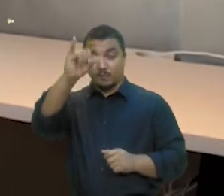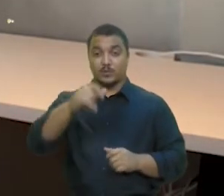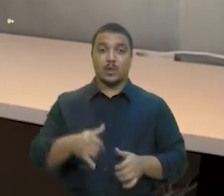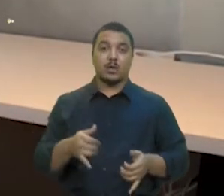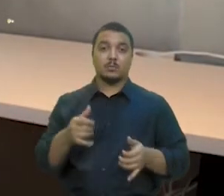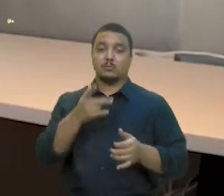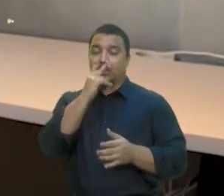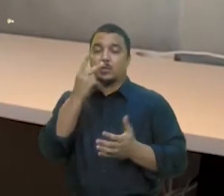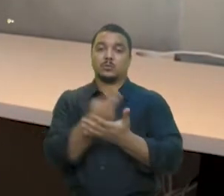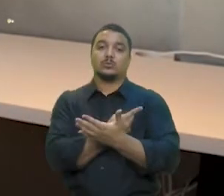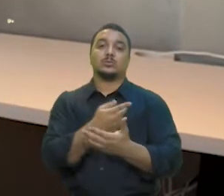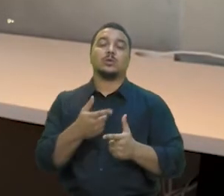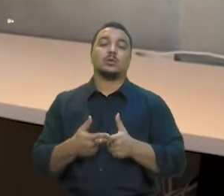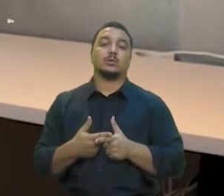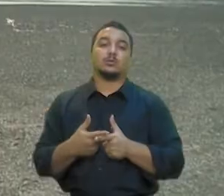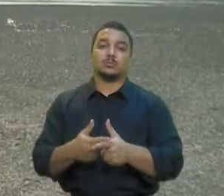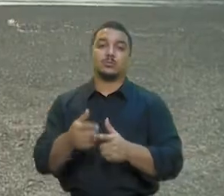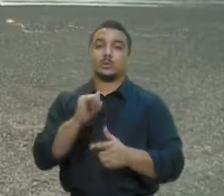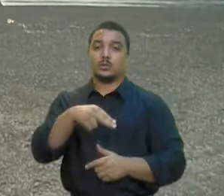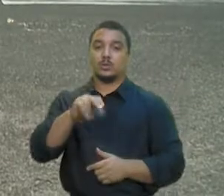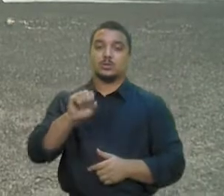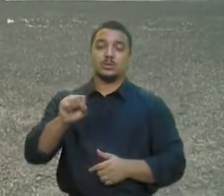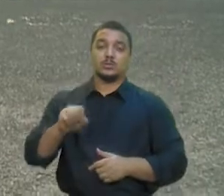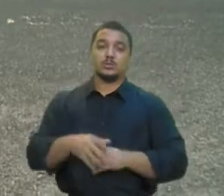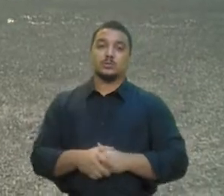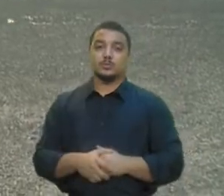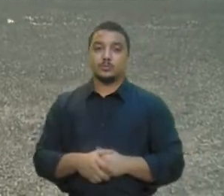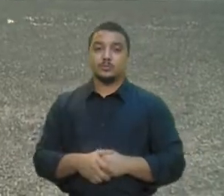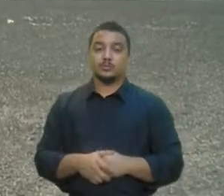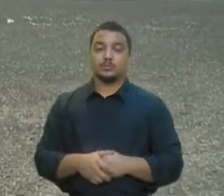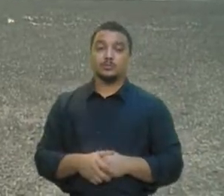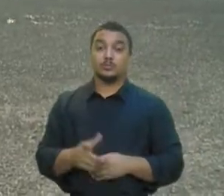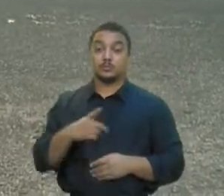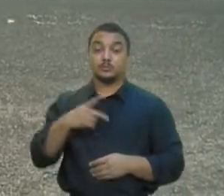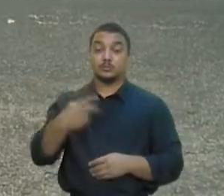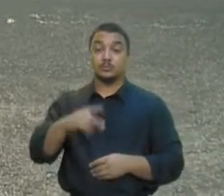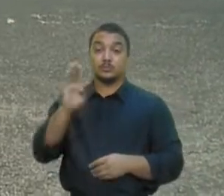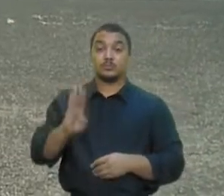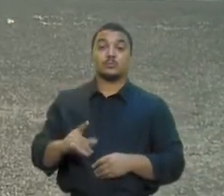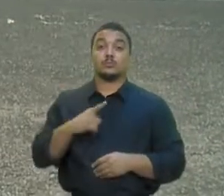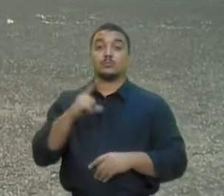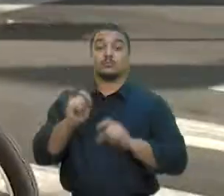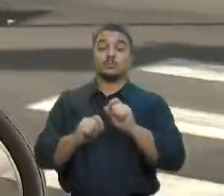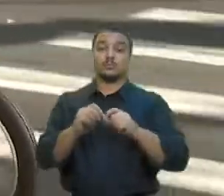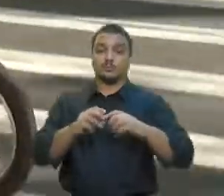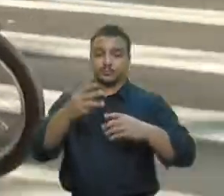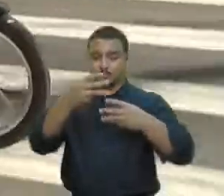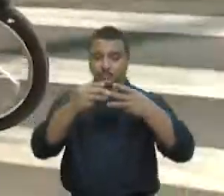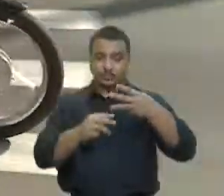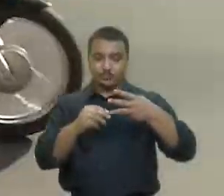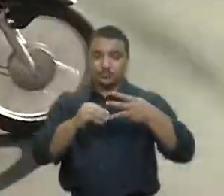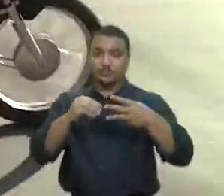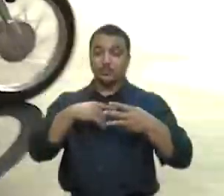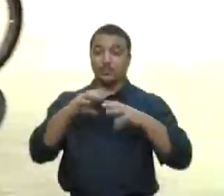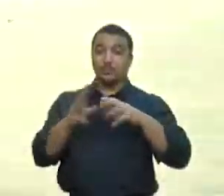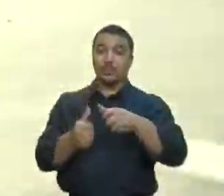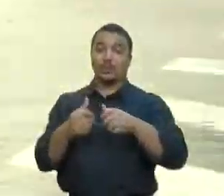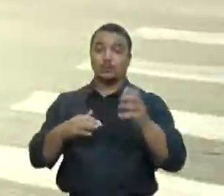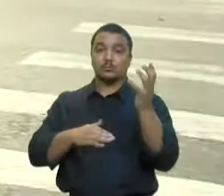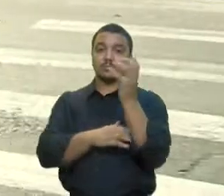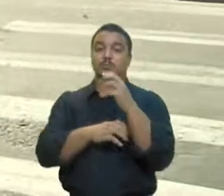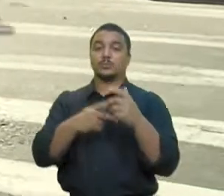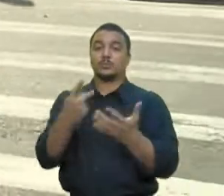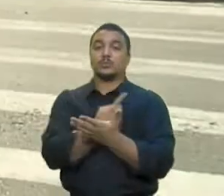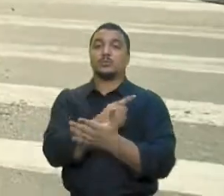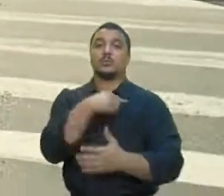ocorre no INSS. O Brasil ocupa o terceiro lugar no mundo em mortes de trânsito de acordo com dados